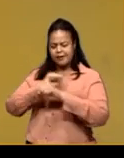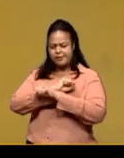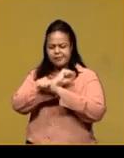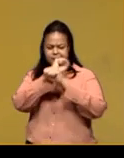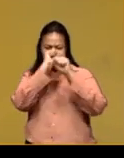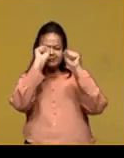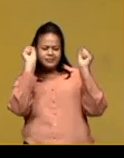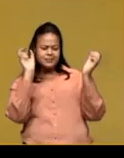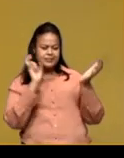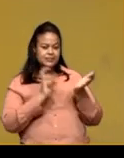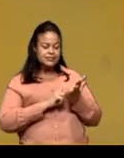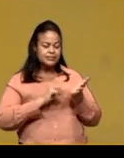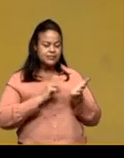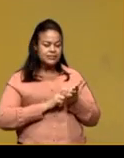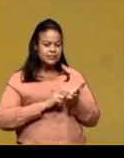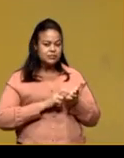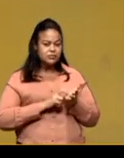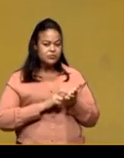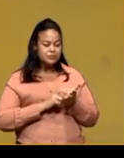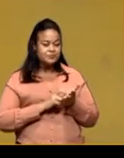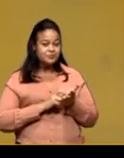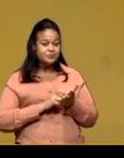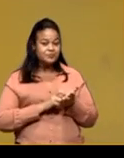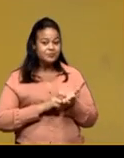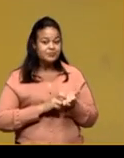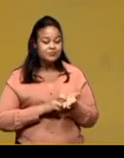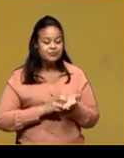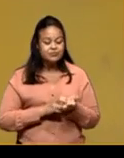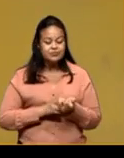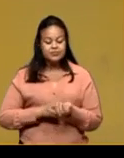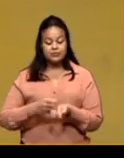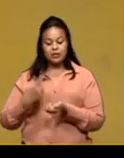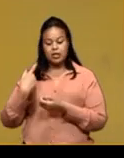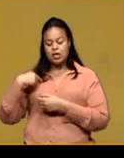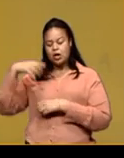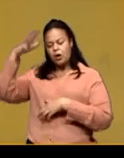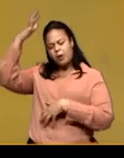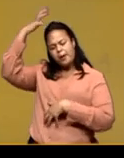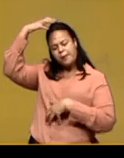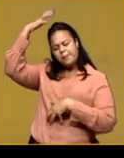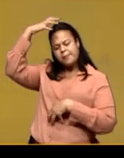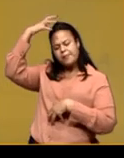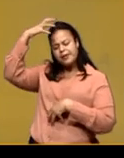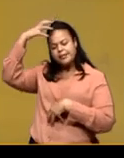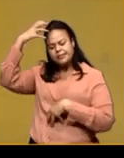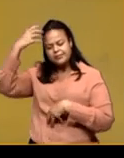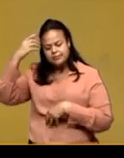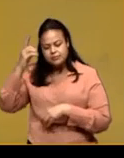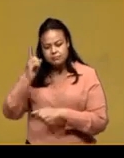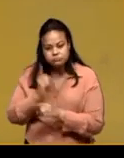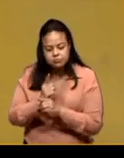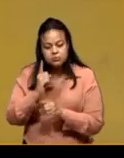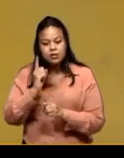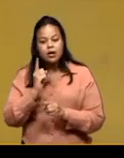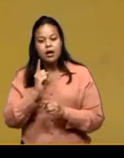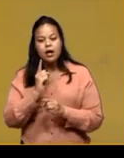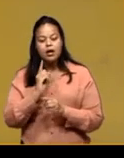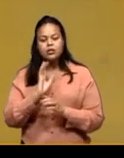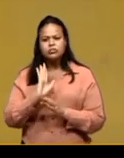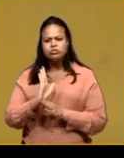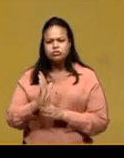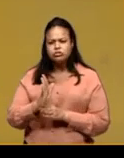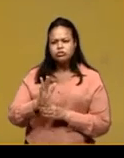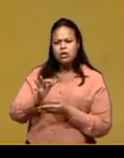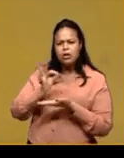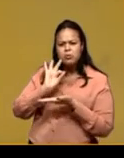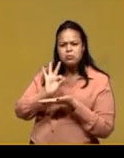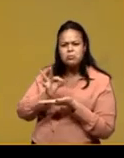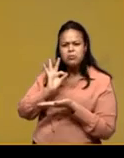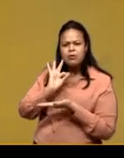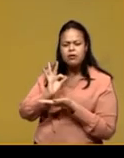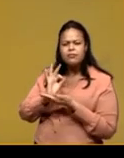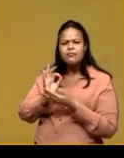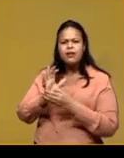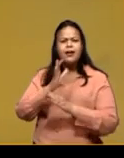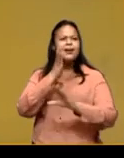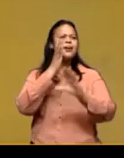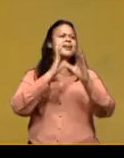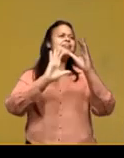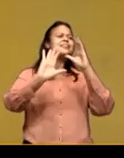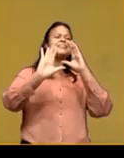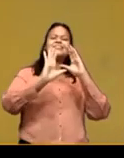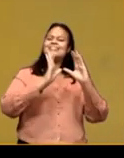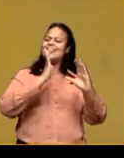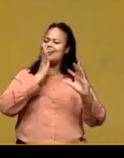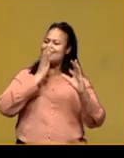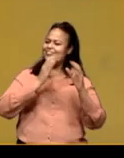hora antes e quando eu saí do banho, ela já tinha tomado o café da manhã e cantarolava no